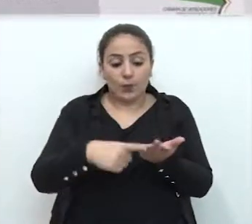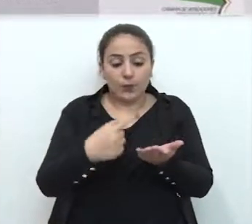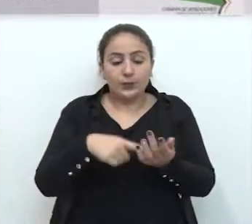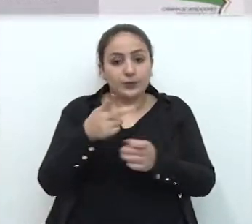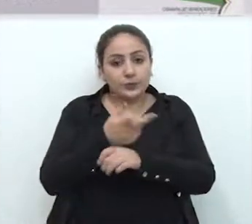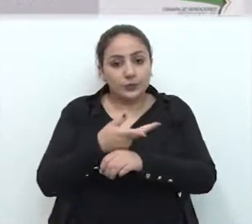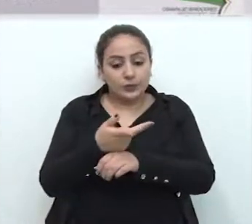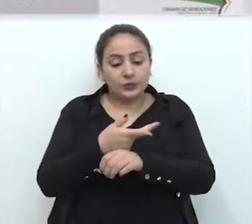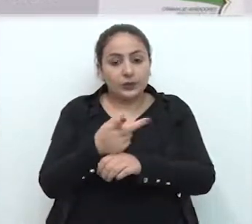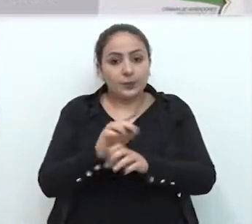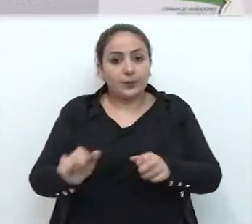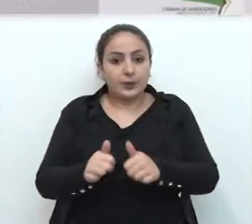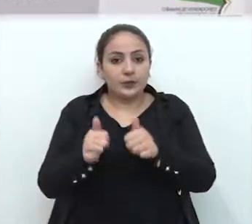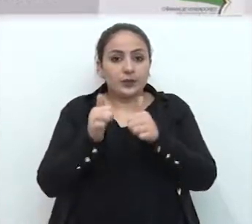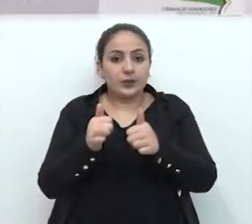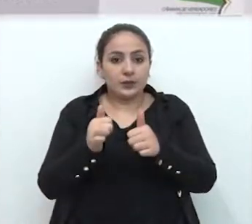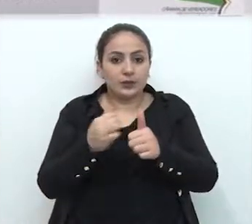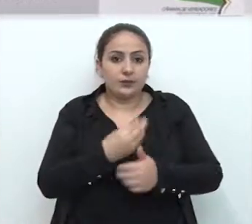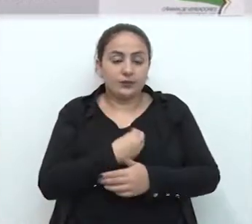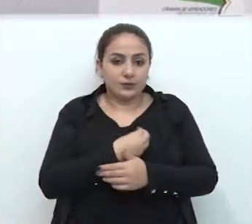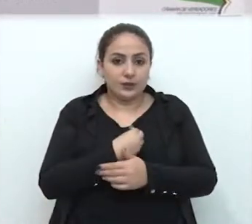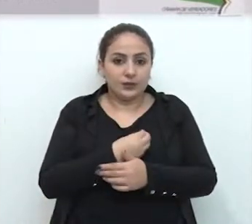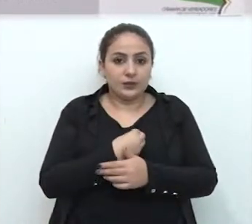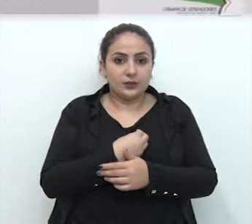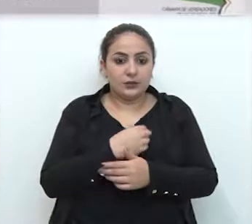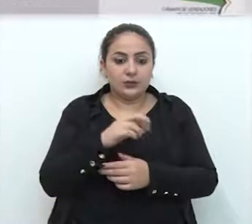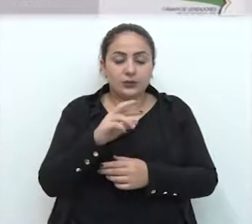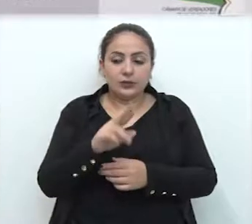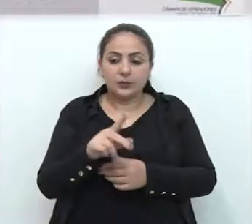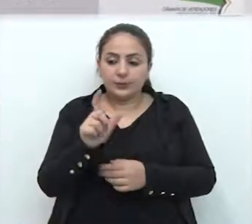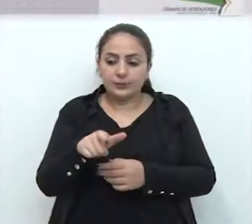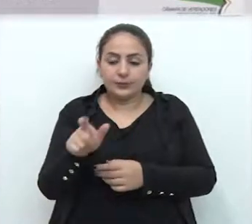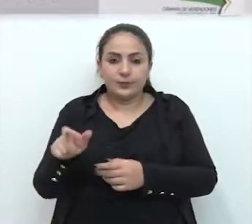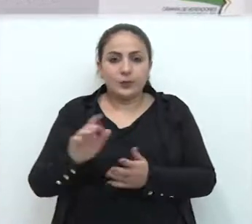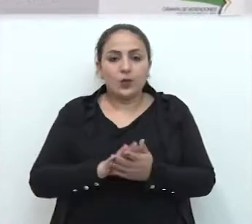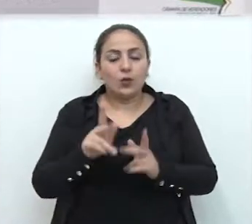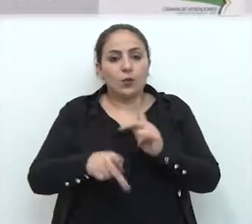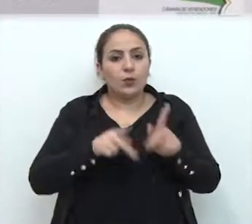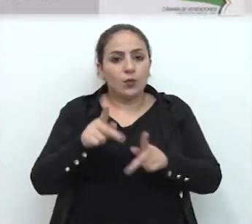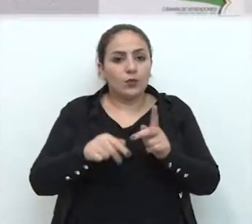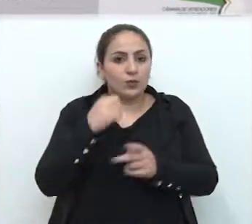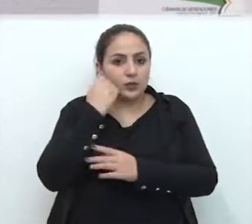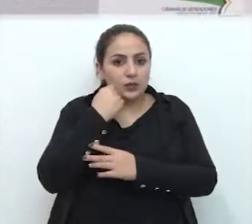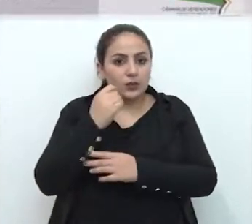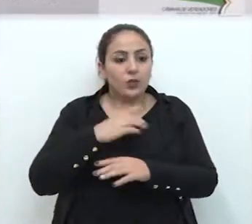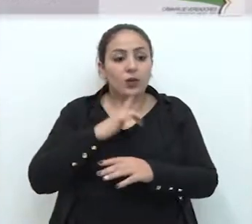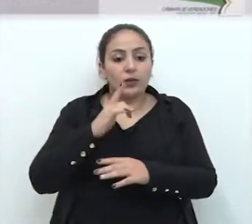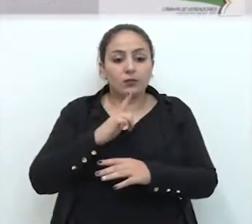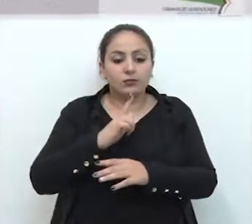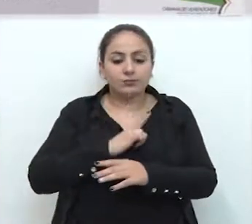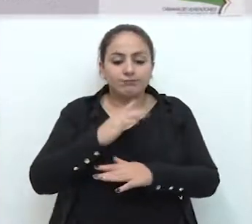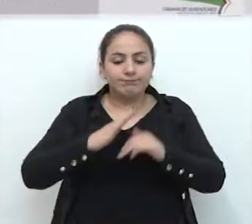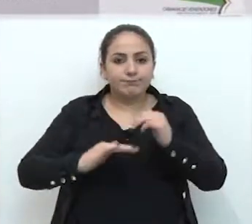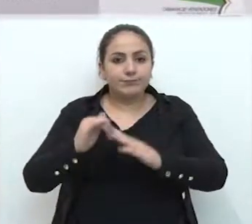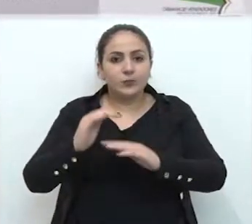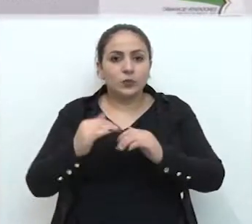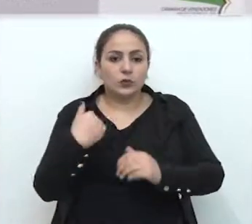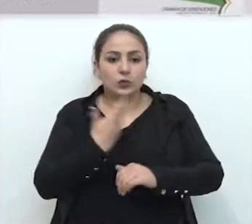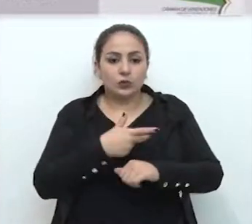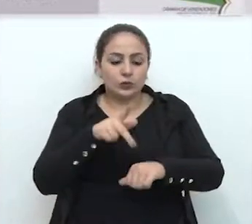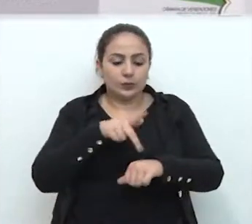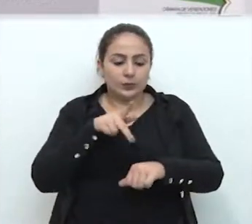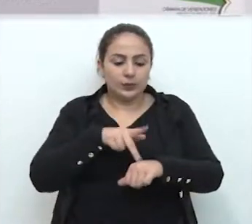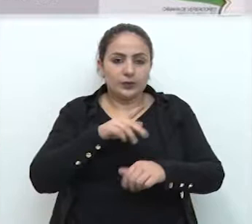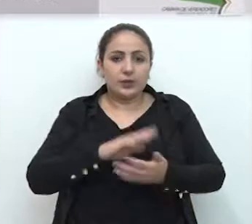compromisso de buscar melhorar a qualidade de vida de seus irmãos. O povo negro foi o povo que construiu o nosso país.